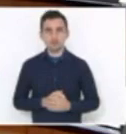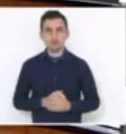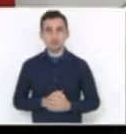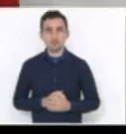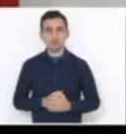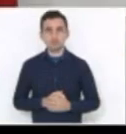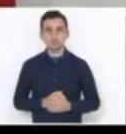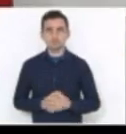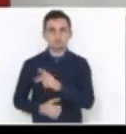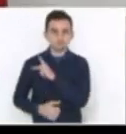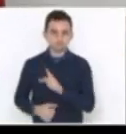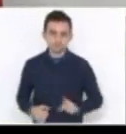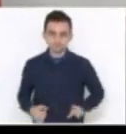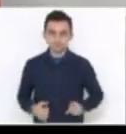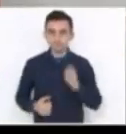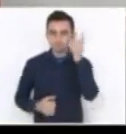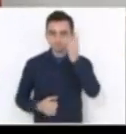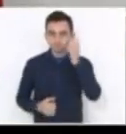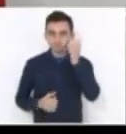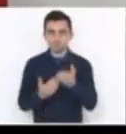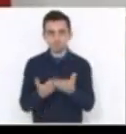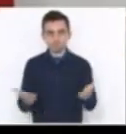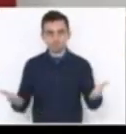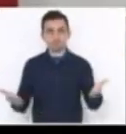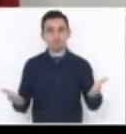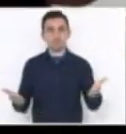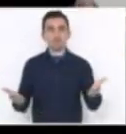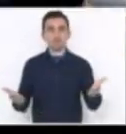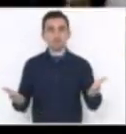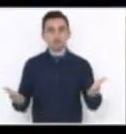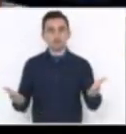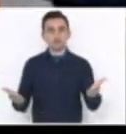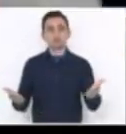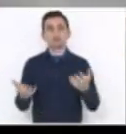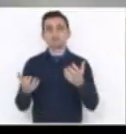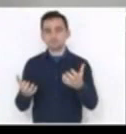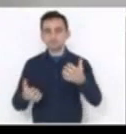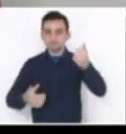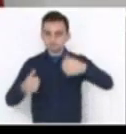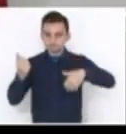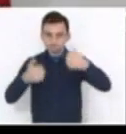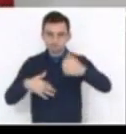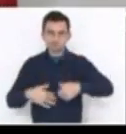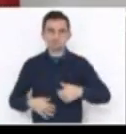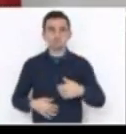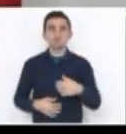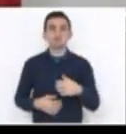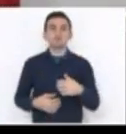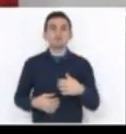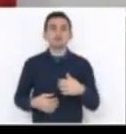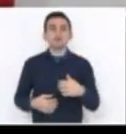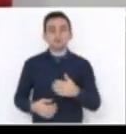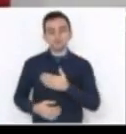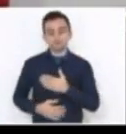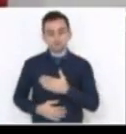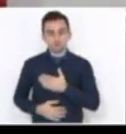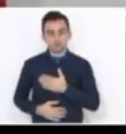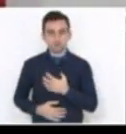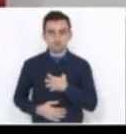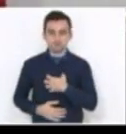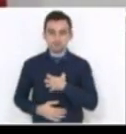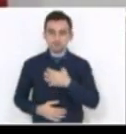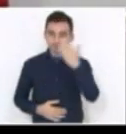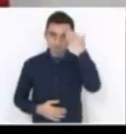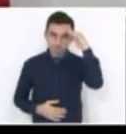Presidente, deputados, quero falar rapidamente sobre a minha posição, meu entendimento